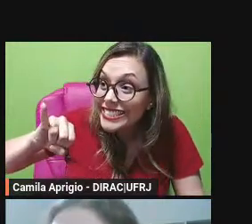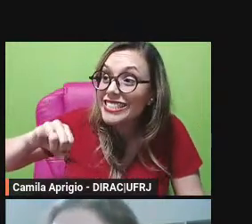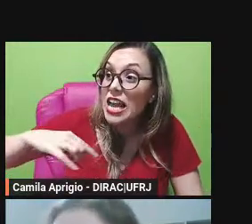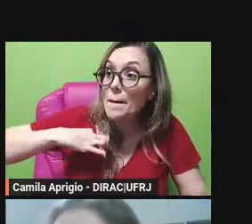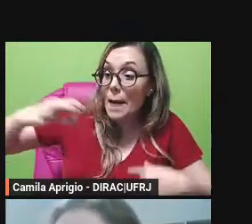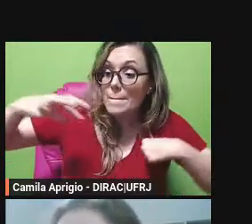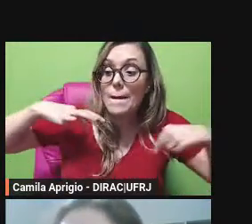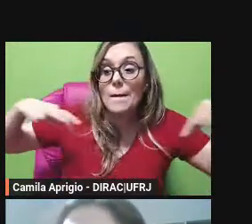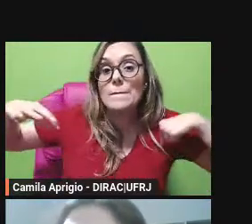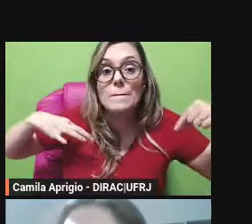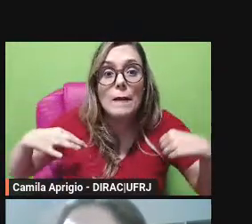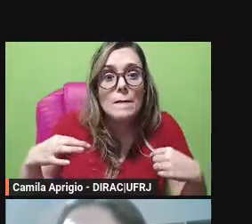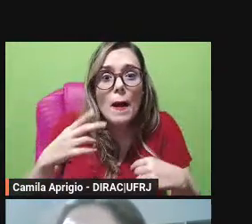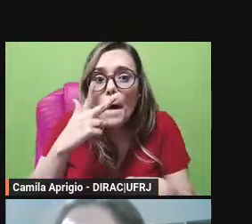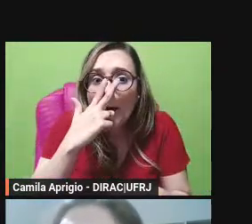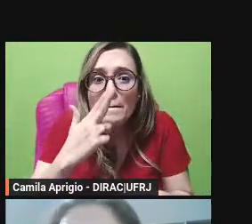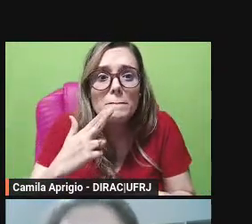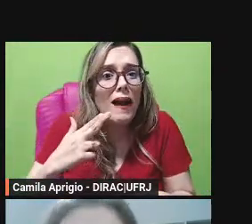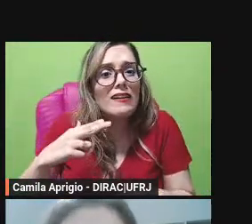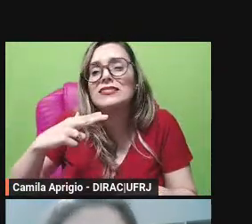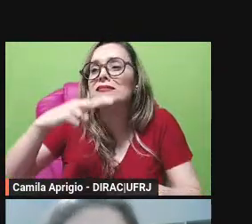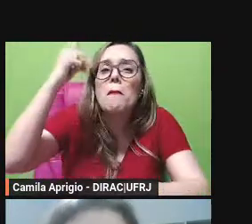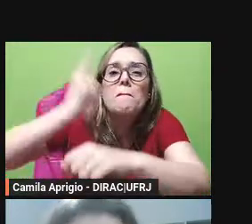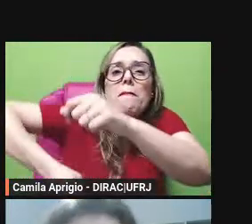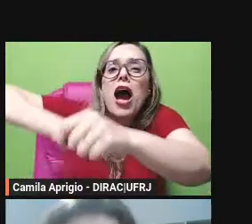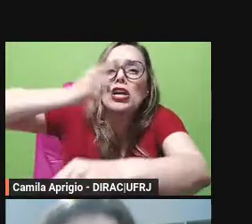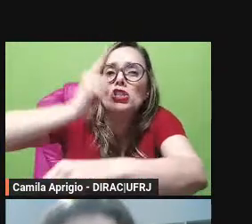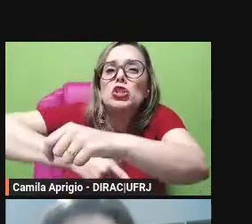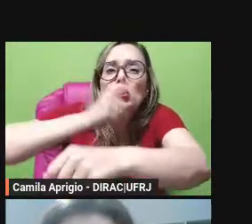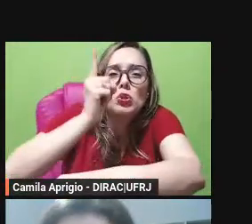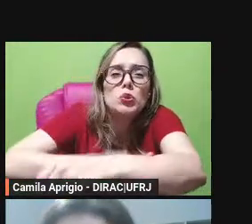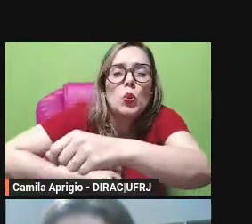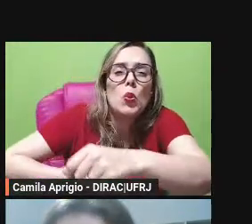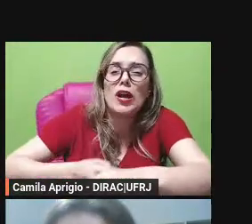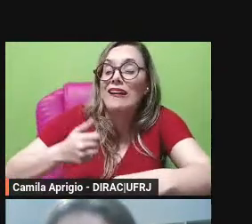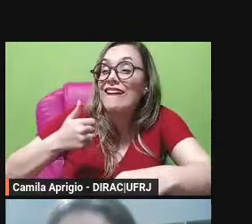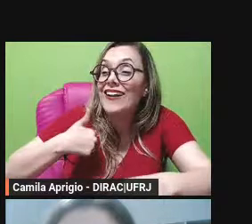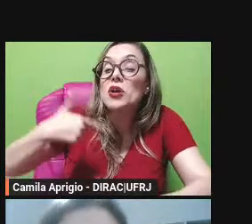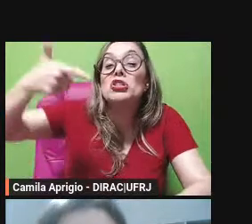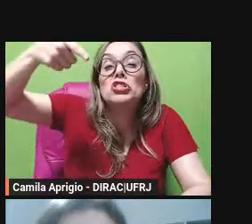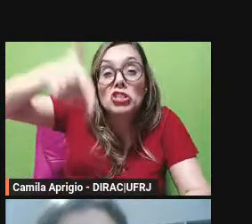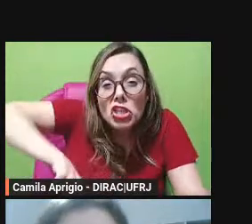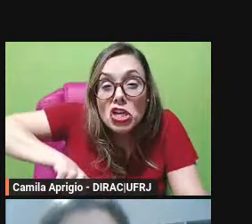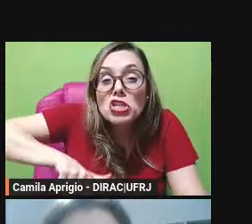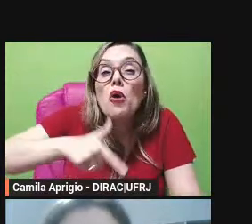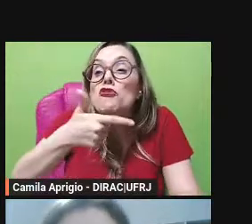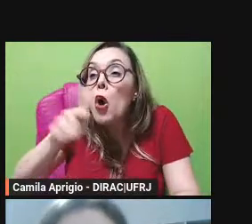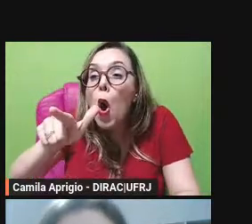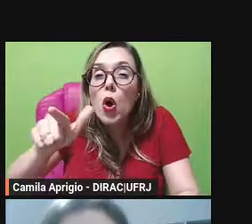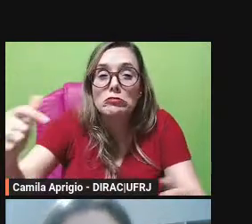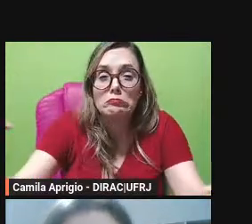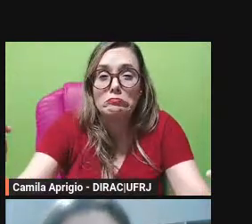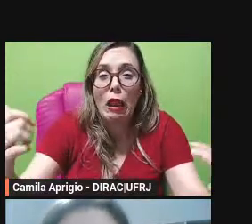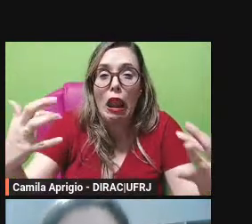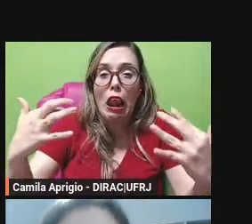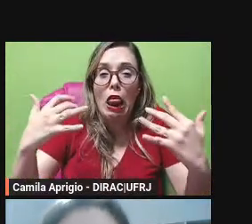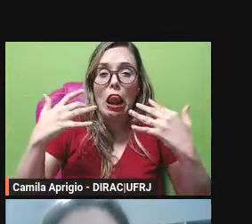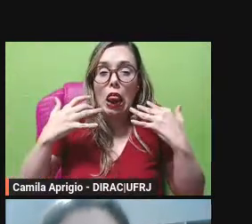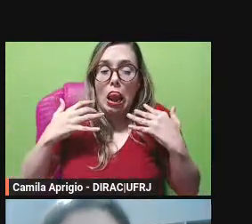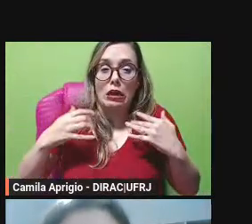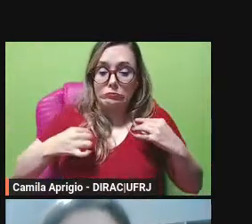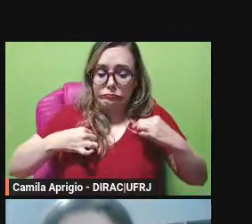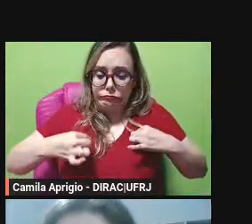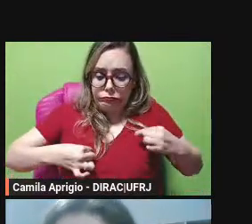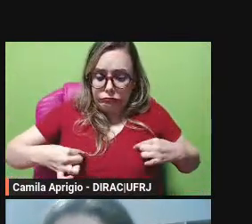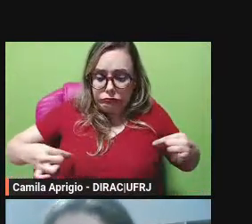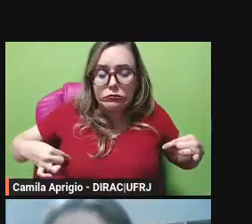famintos e vão beber o resto do meu sangue pois bem olha o Exopo fechando